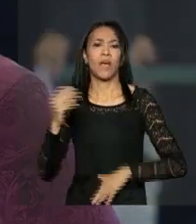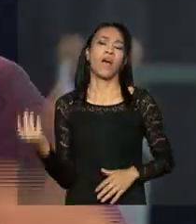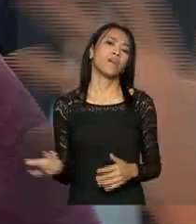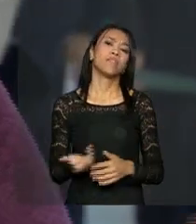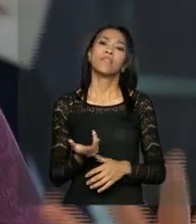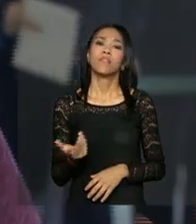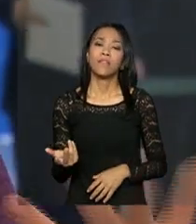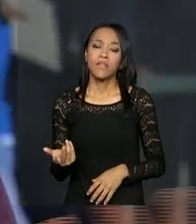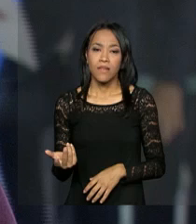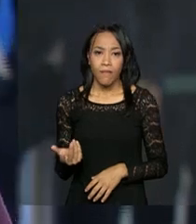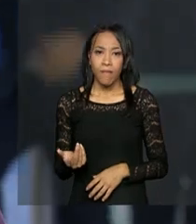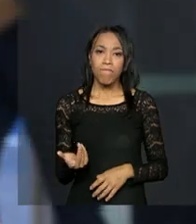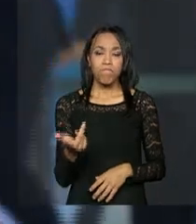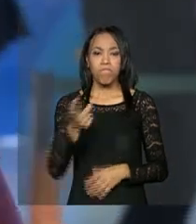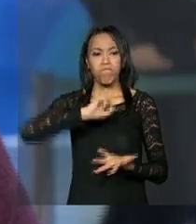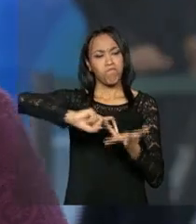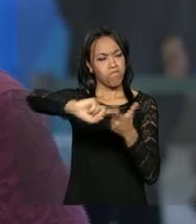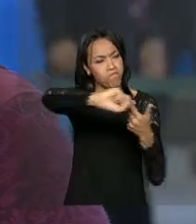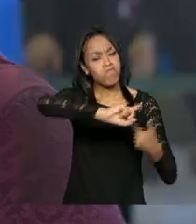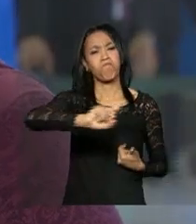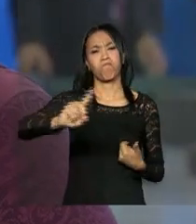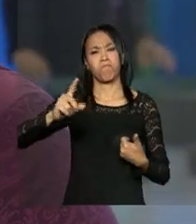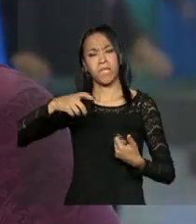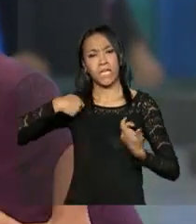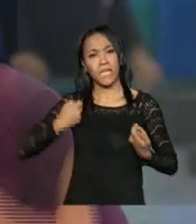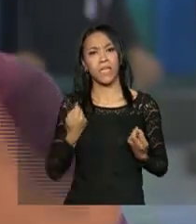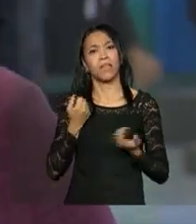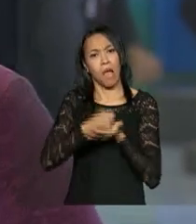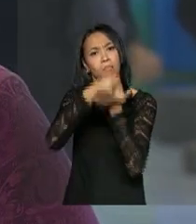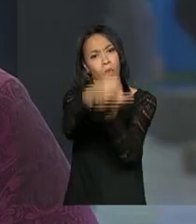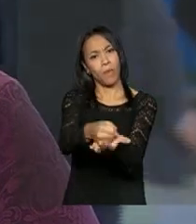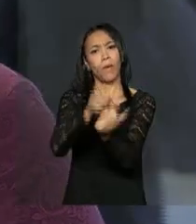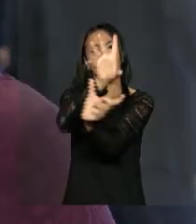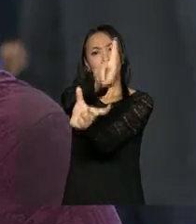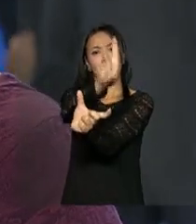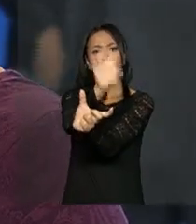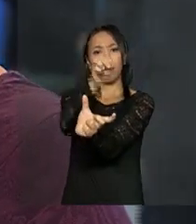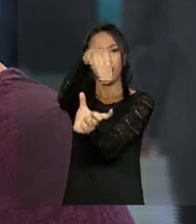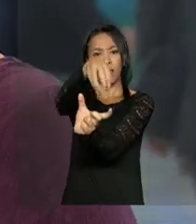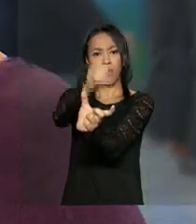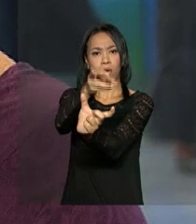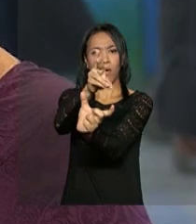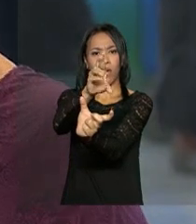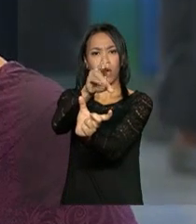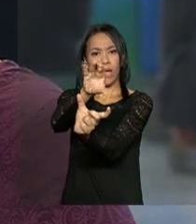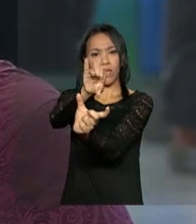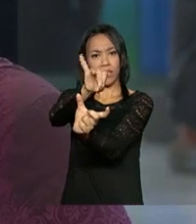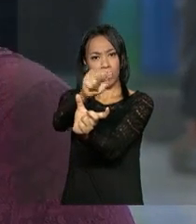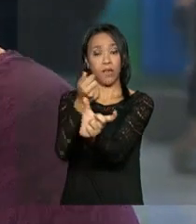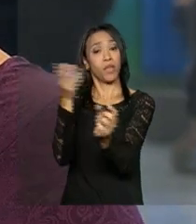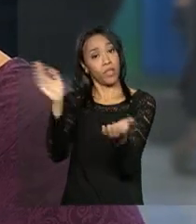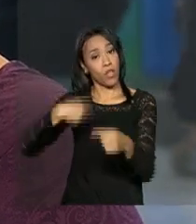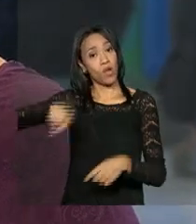somente o número expressivo de mulheres defendendo a democracia. Eu acho que isso acontece exatamente porque as mulheres no